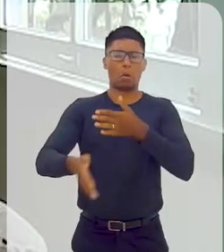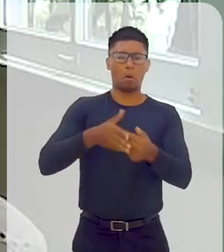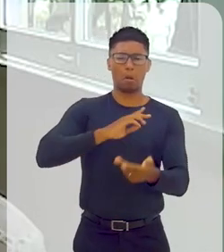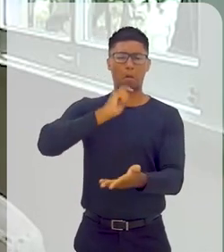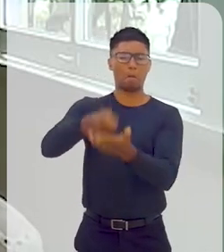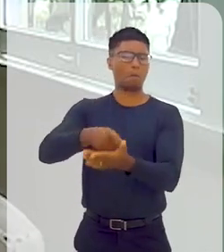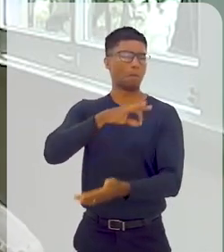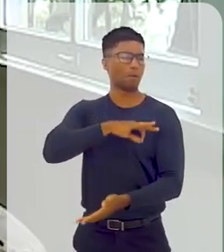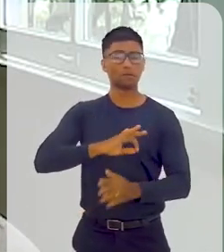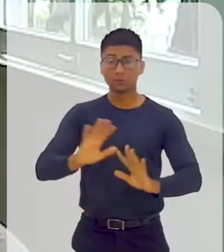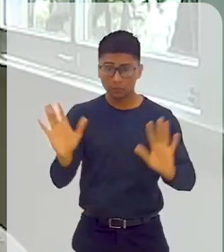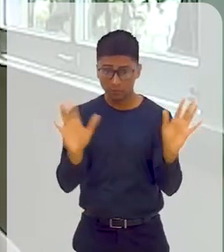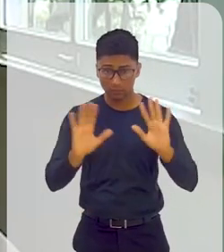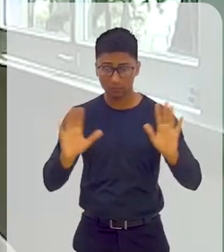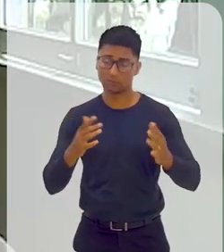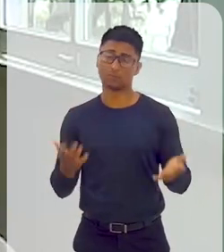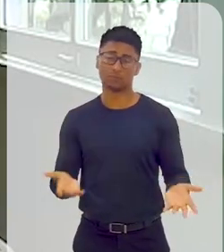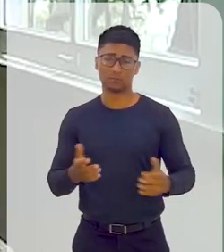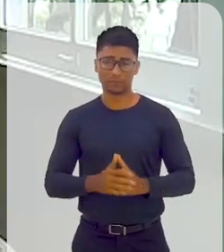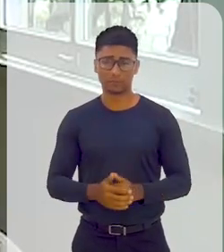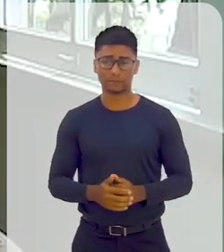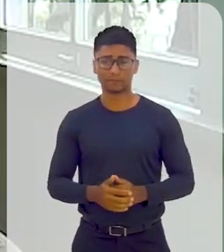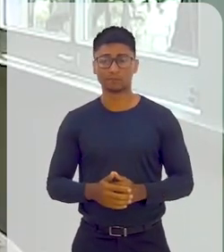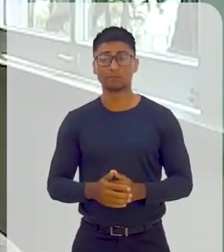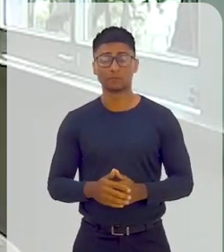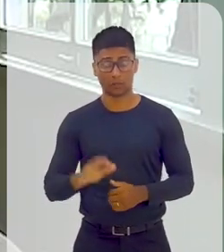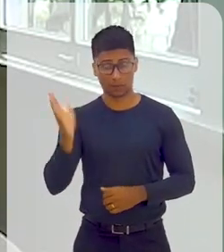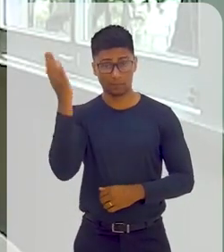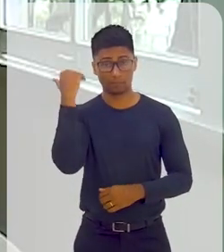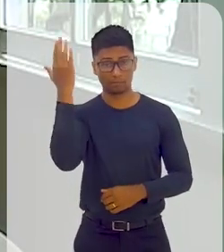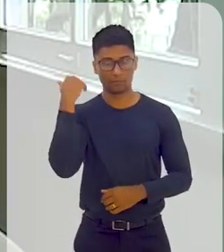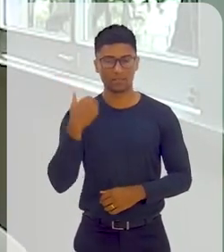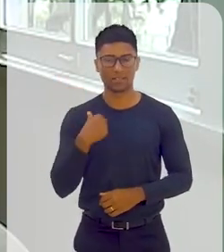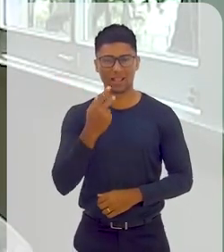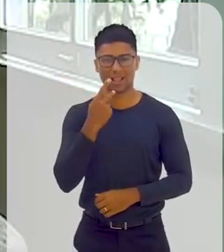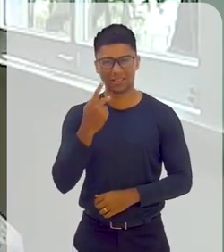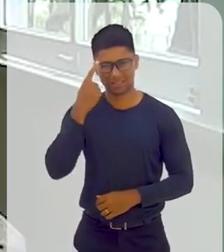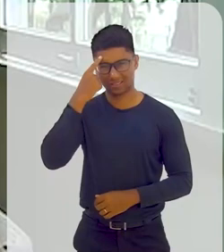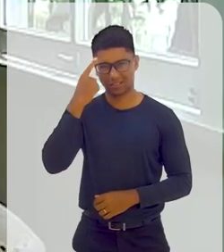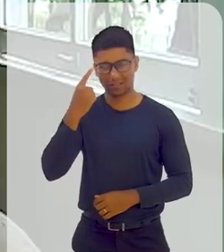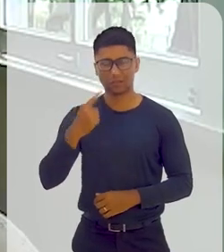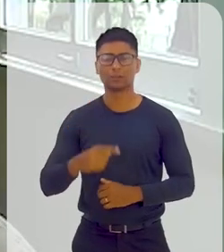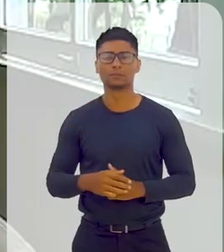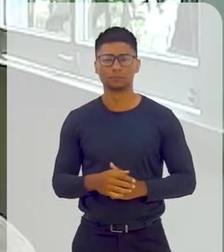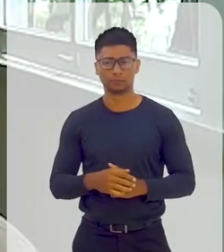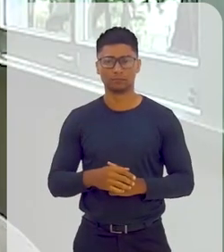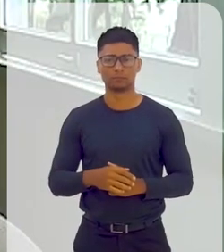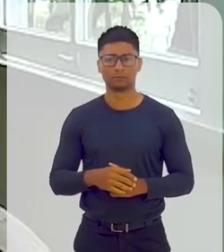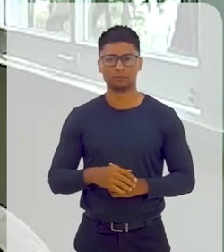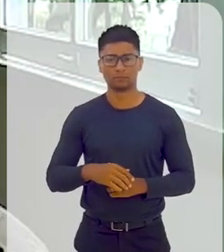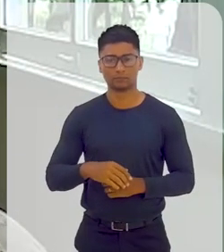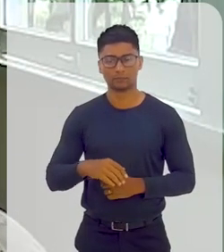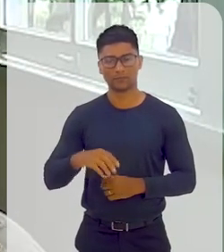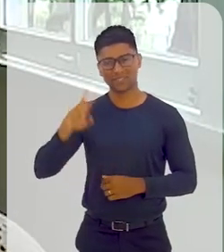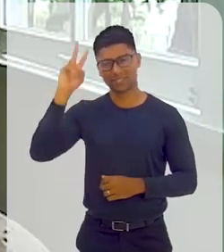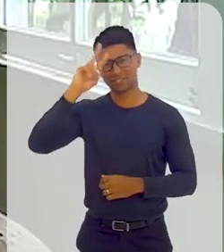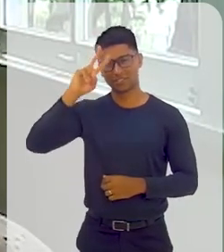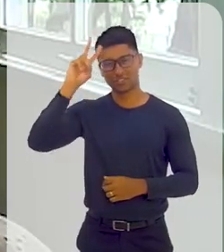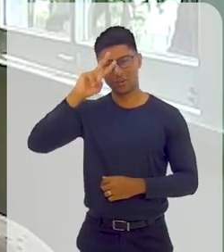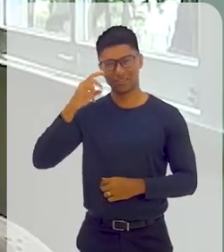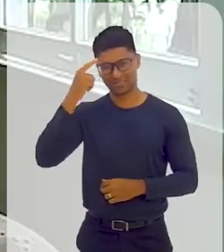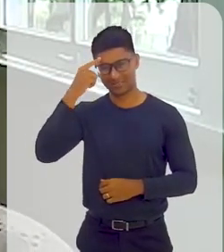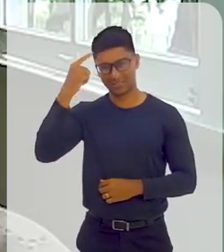aí. Então, quando eu dizia lá no início a história da receita e da